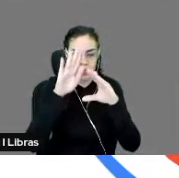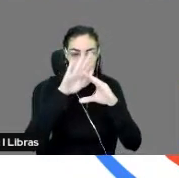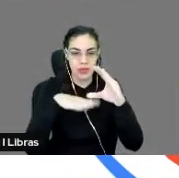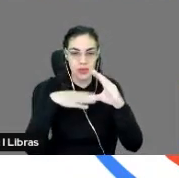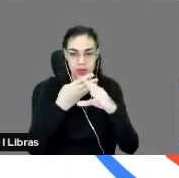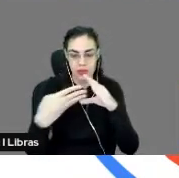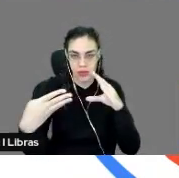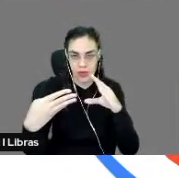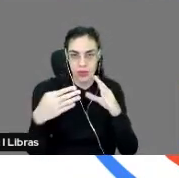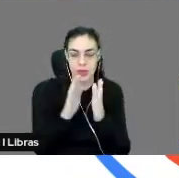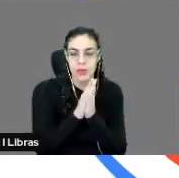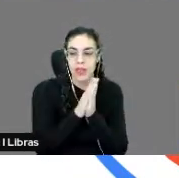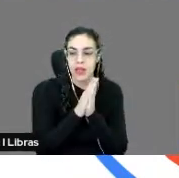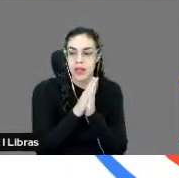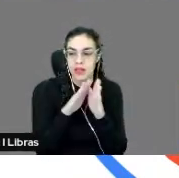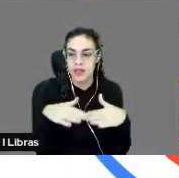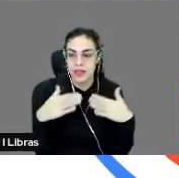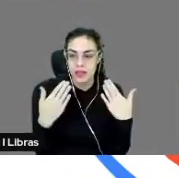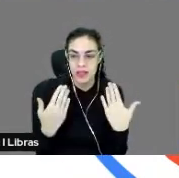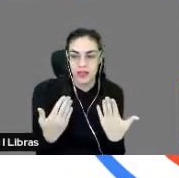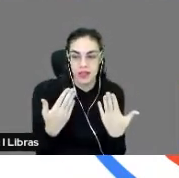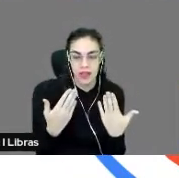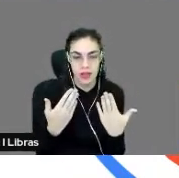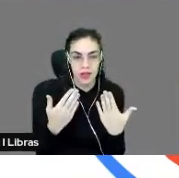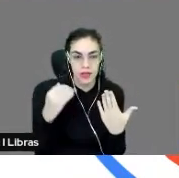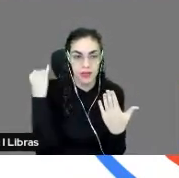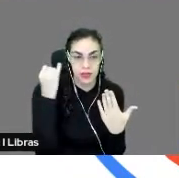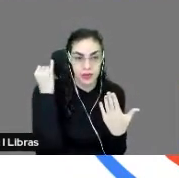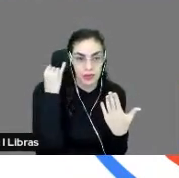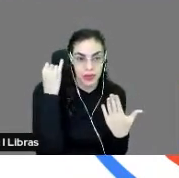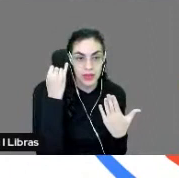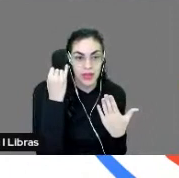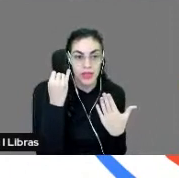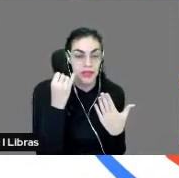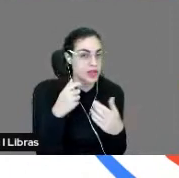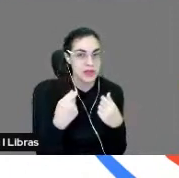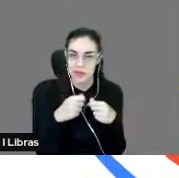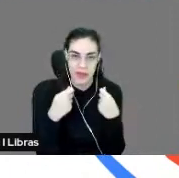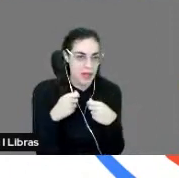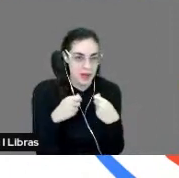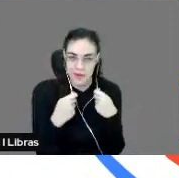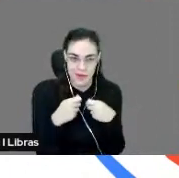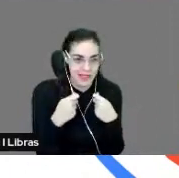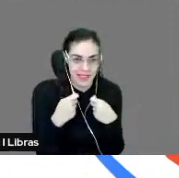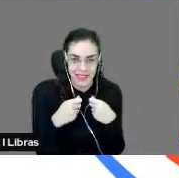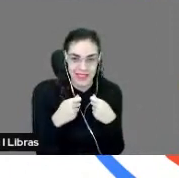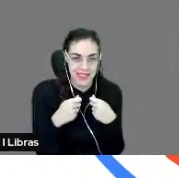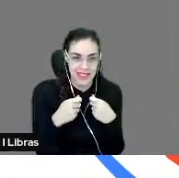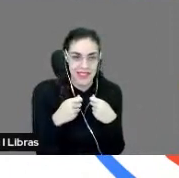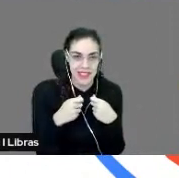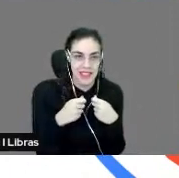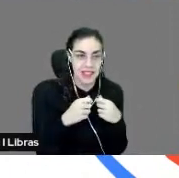ferramentas. E o interessante é que a gente não precisa, né? Como eu disse, copiar o texto,